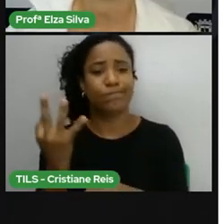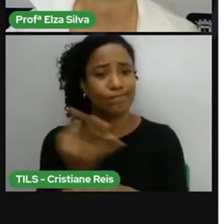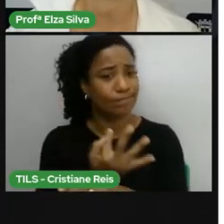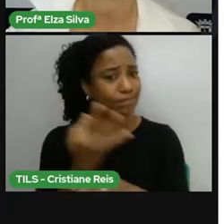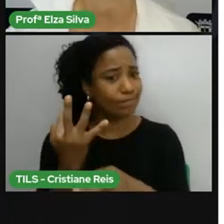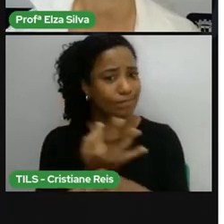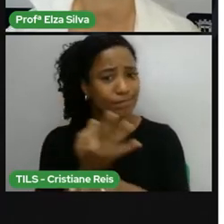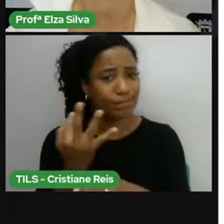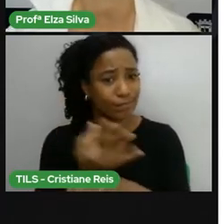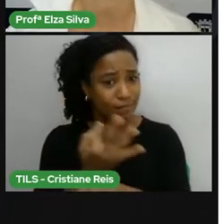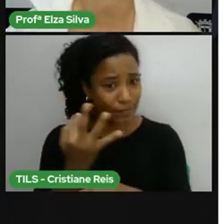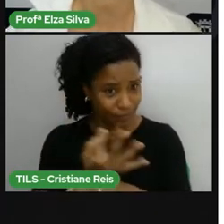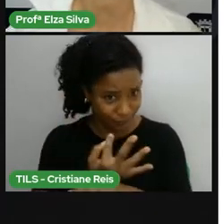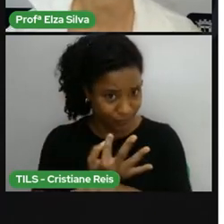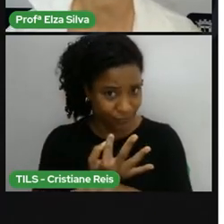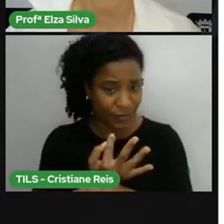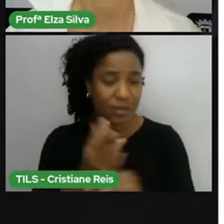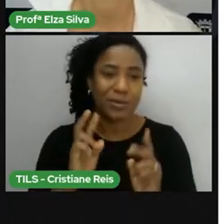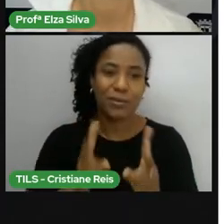este vocabulário.